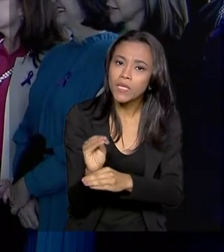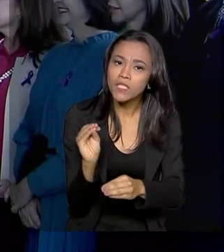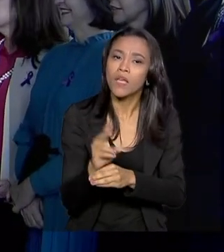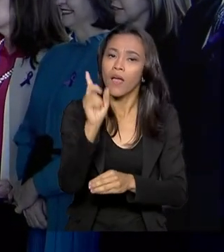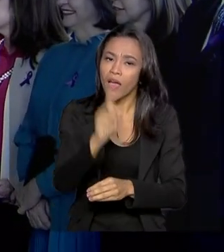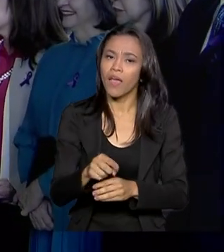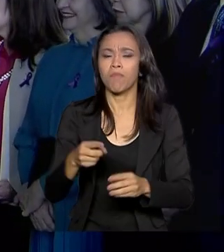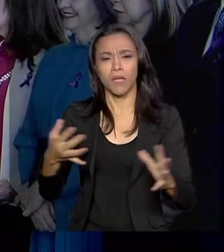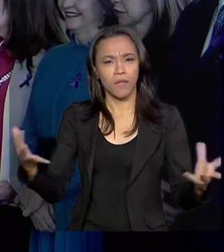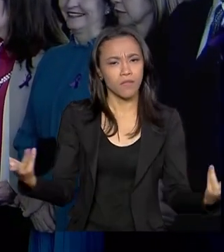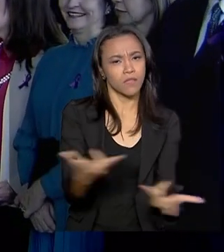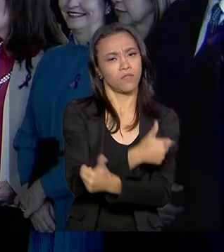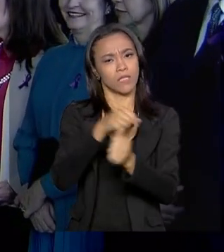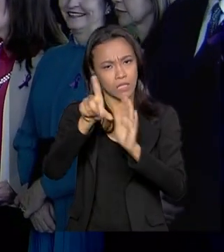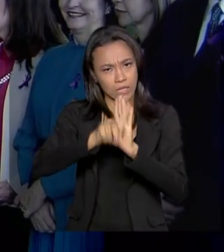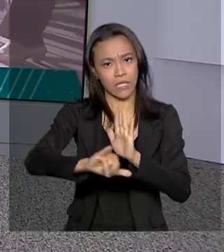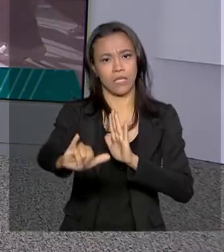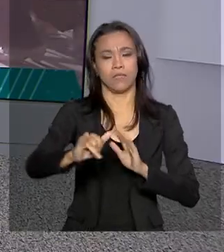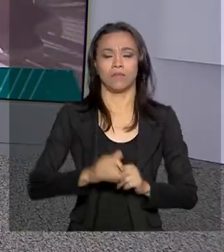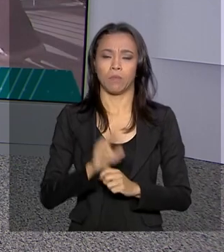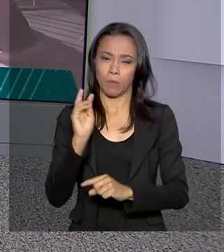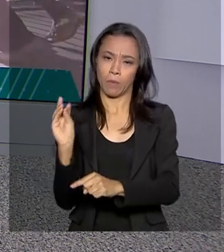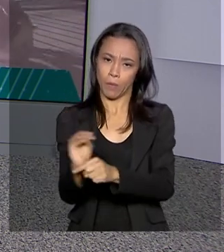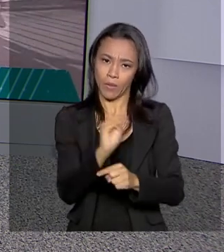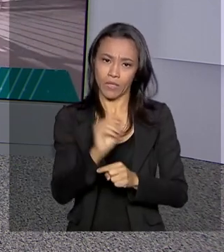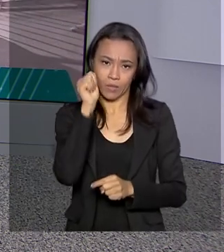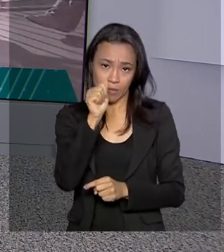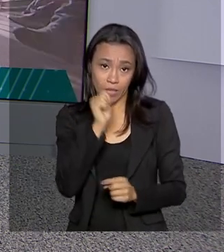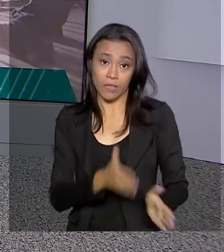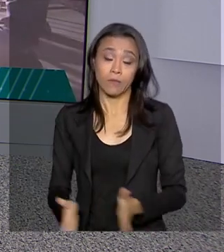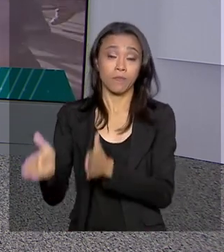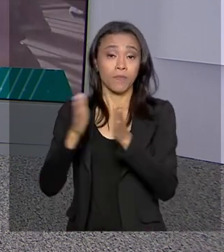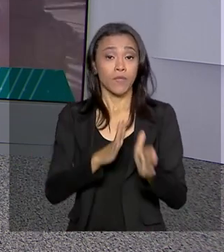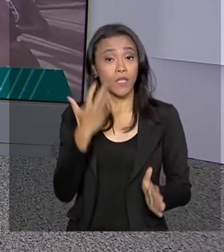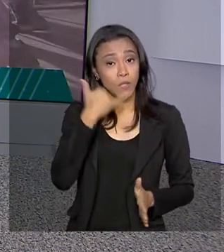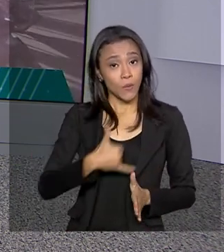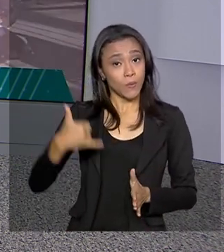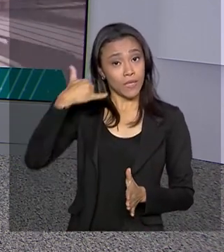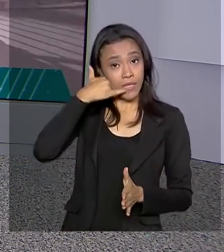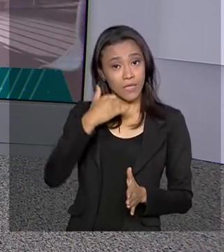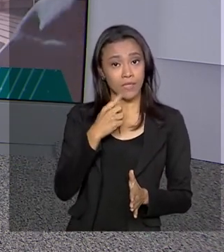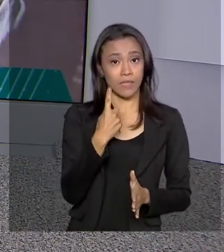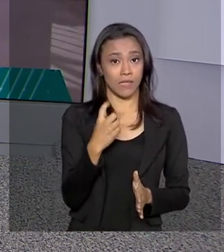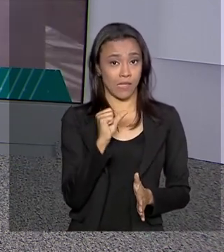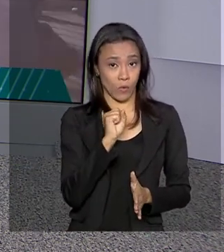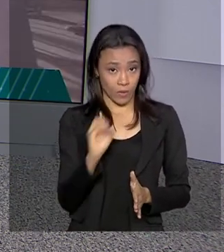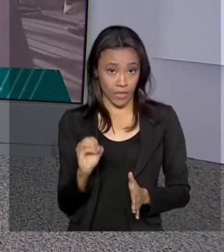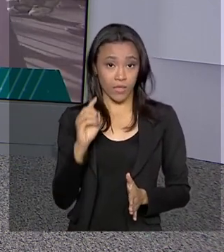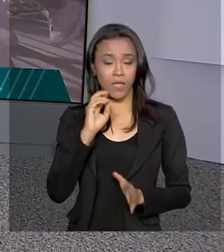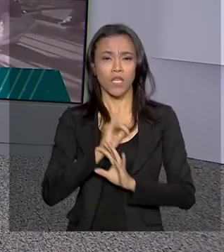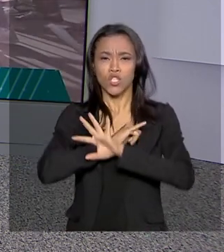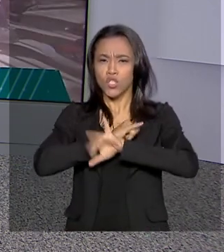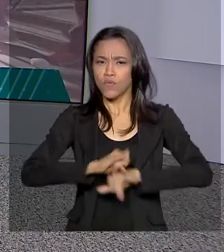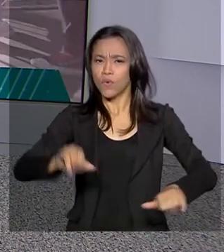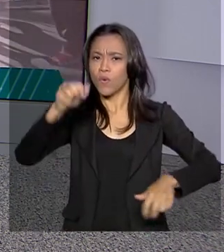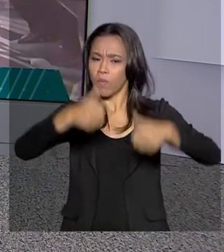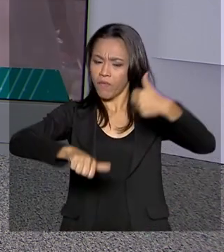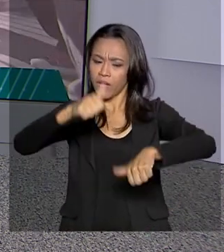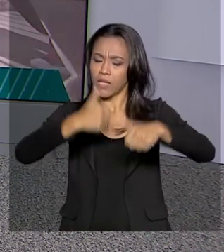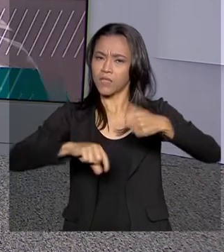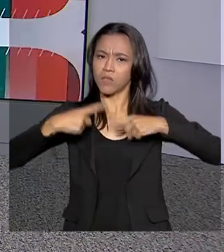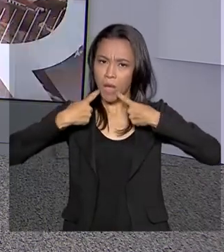leis que protegem essas mulheres. E o Ligue 180, central de atendimento à mulher, divulgou um balanço sobre as denúncias